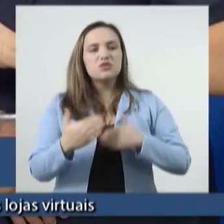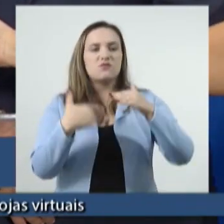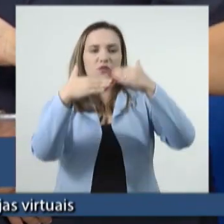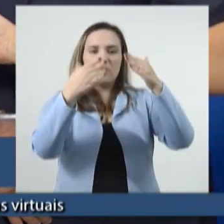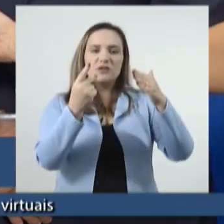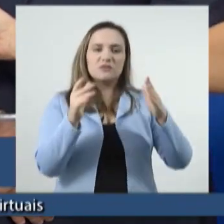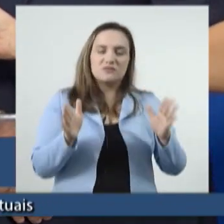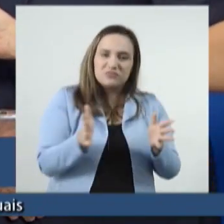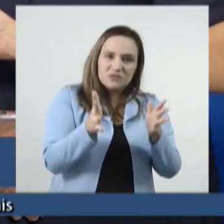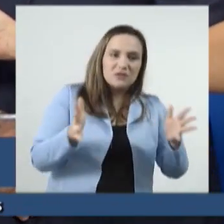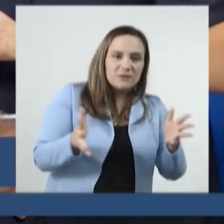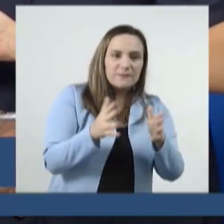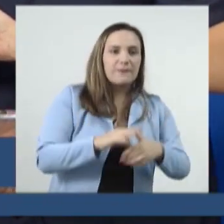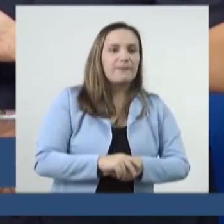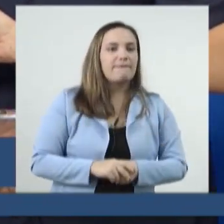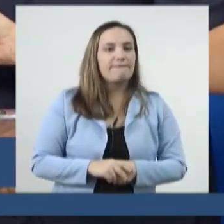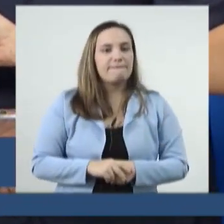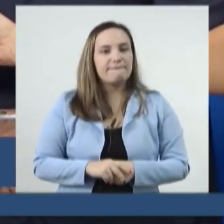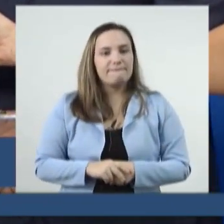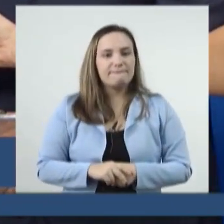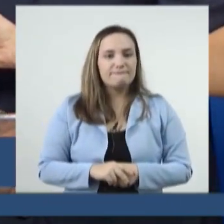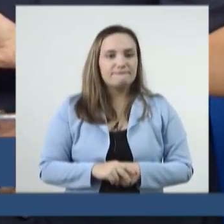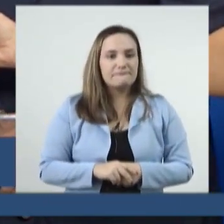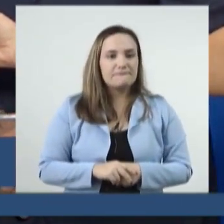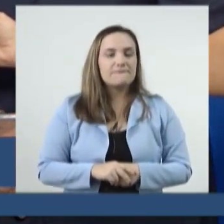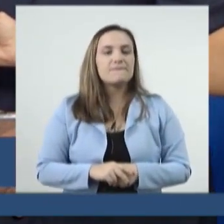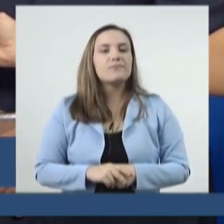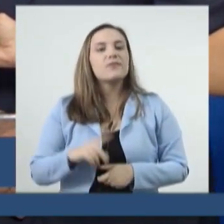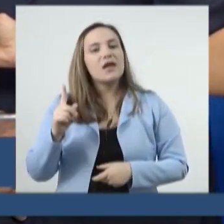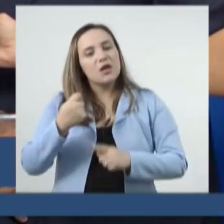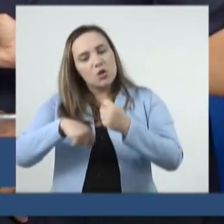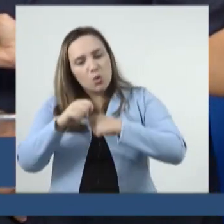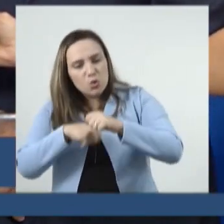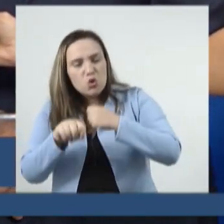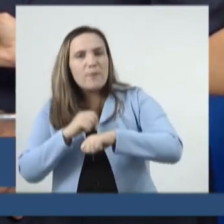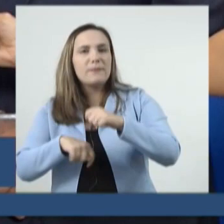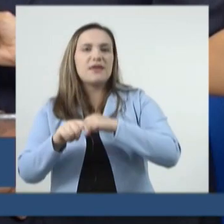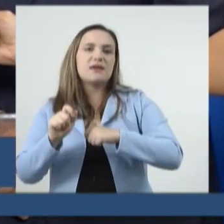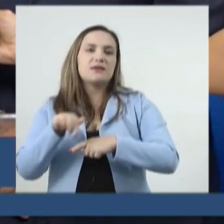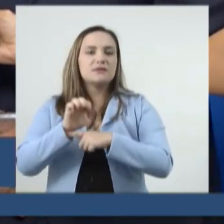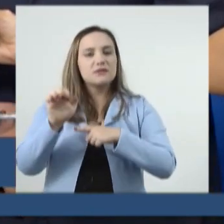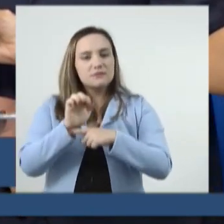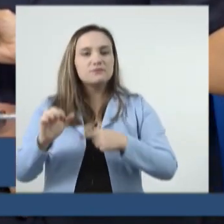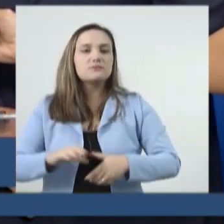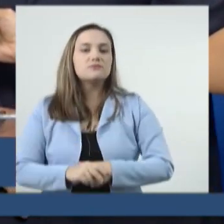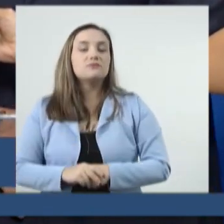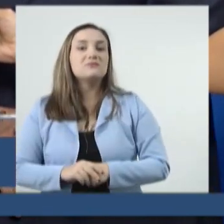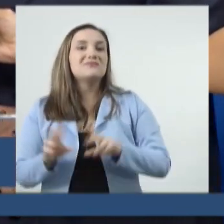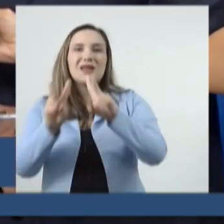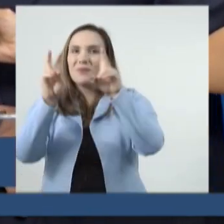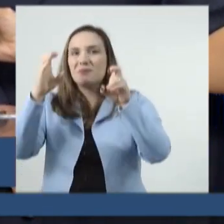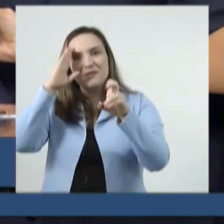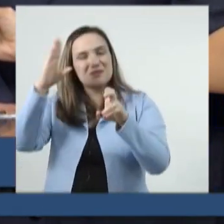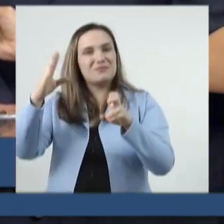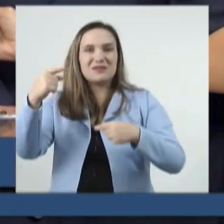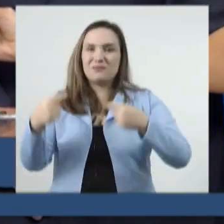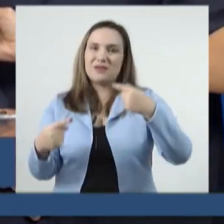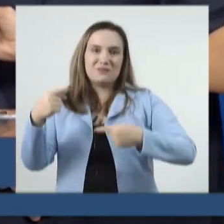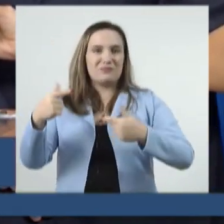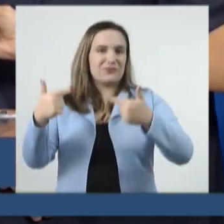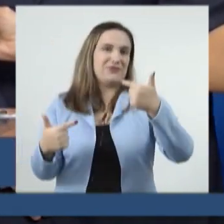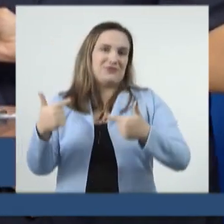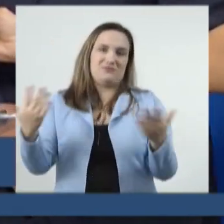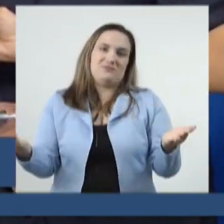fomento, de pautas que diz respeito à economia do Estado e a pauta do debate político. A